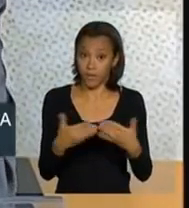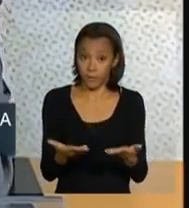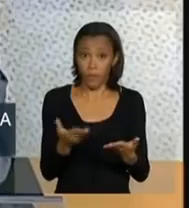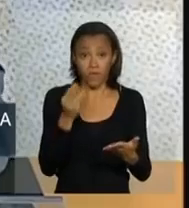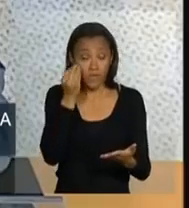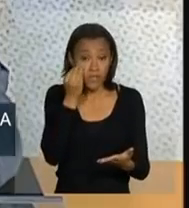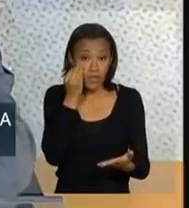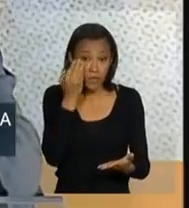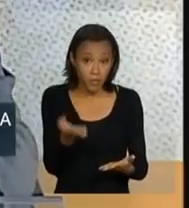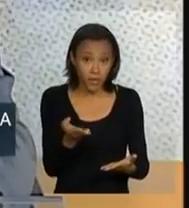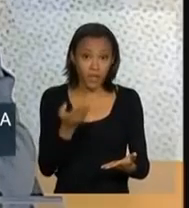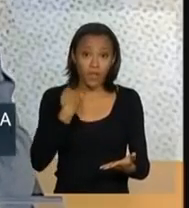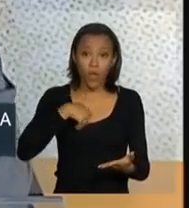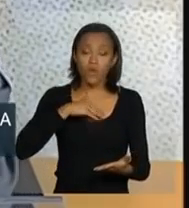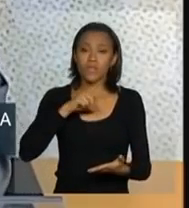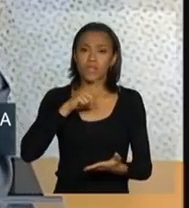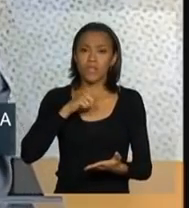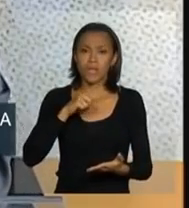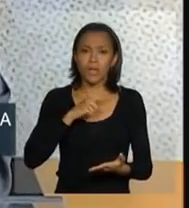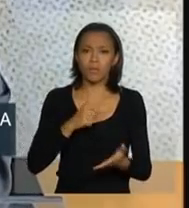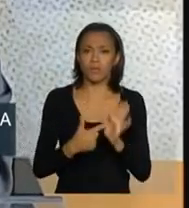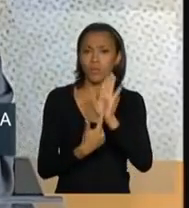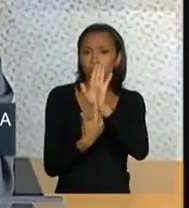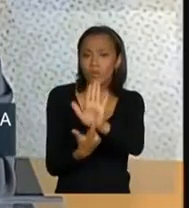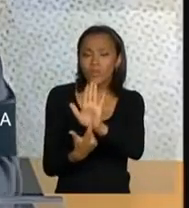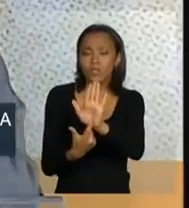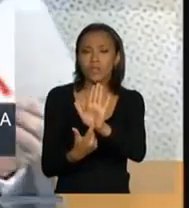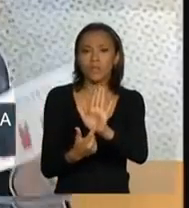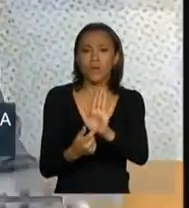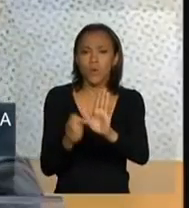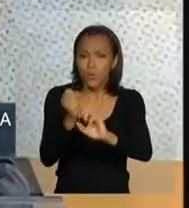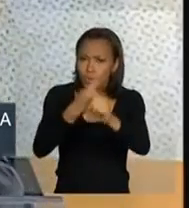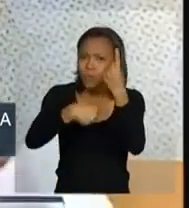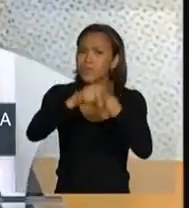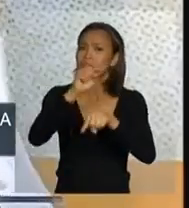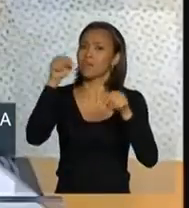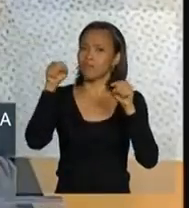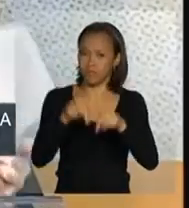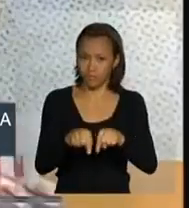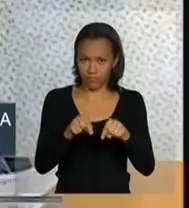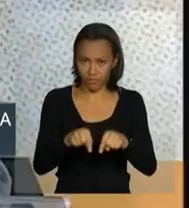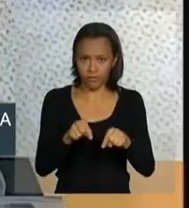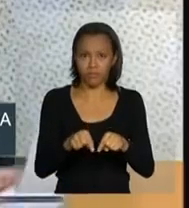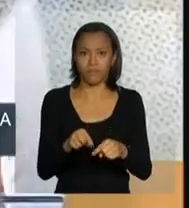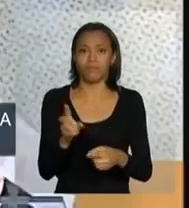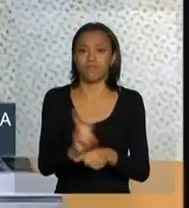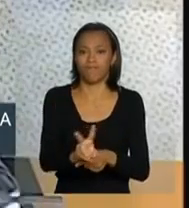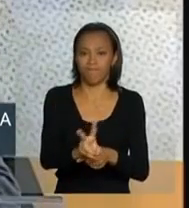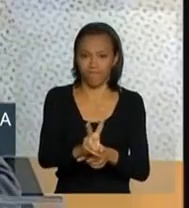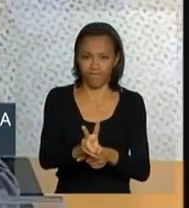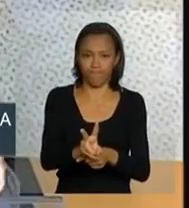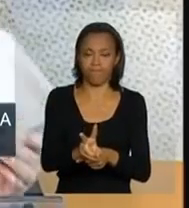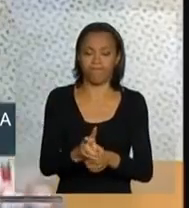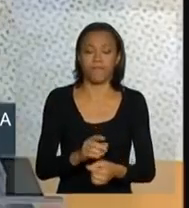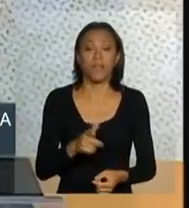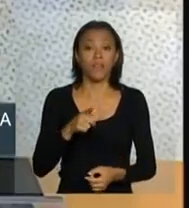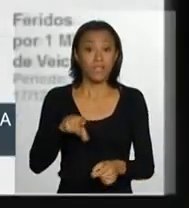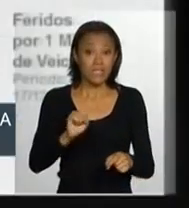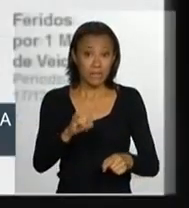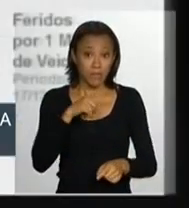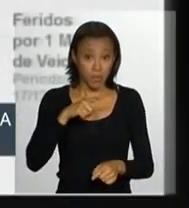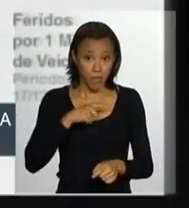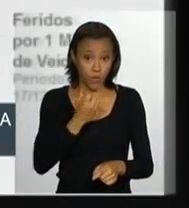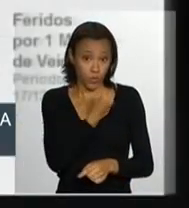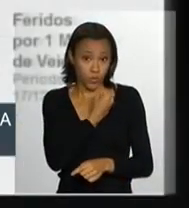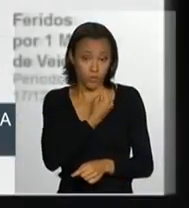Portanto, nós temos aqui uma demonstração do êxito desta operação. Se pegarmos agora também os